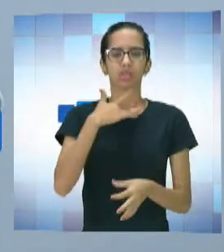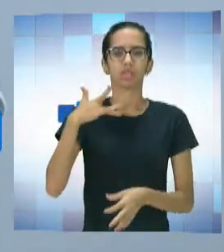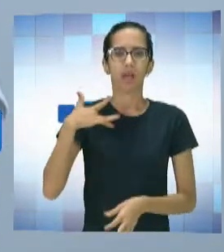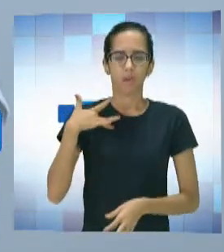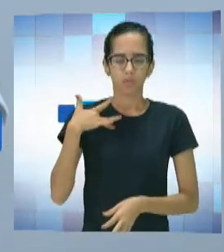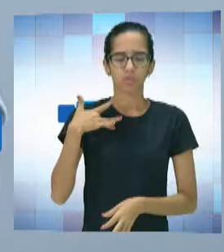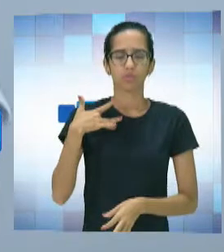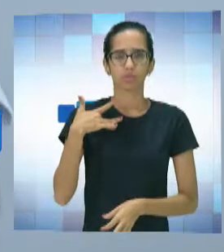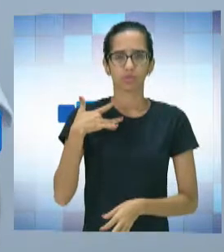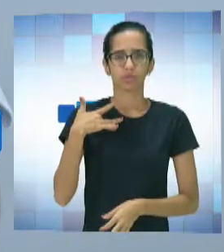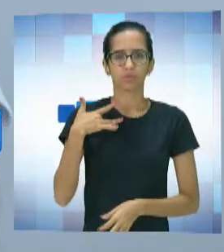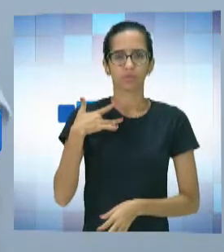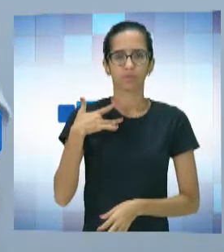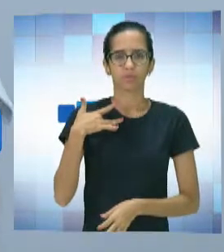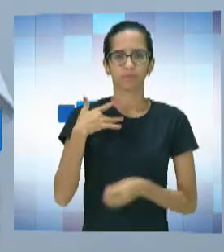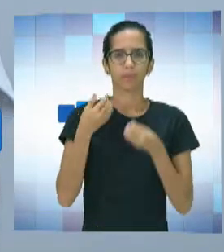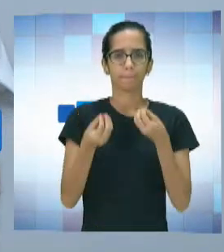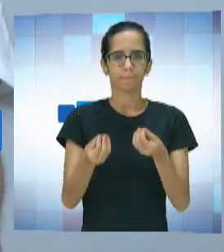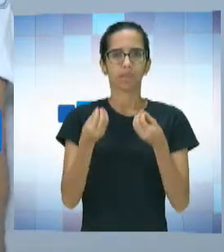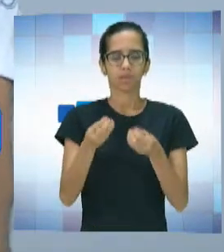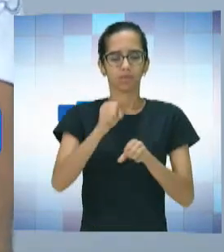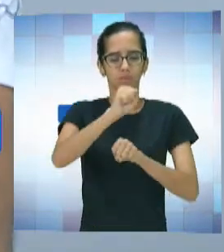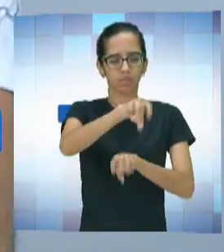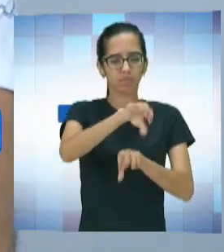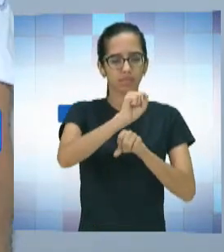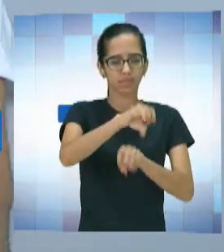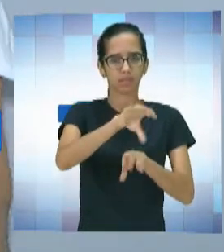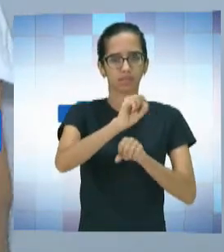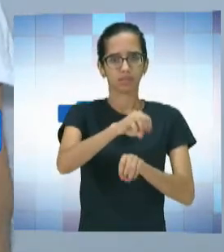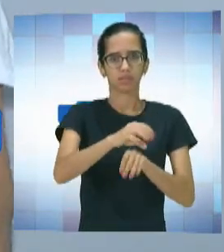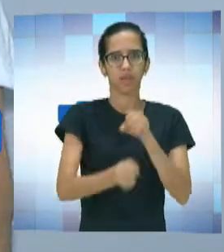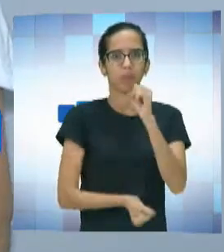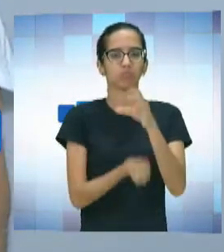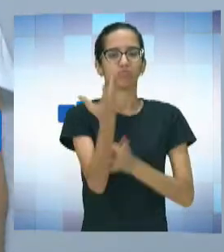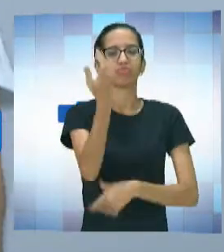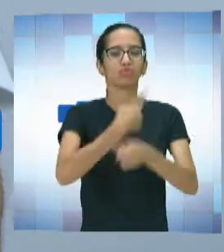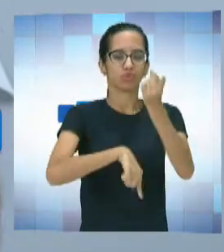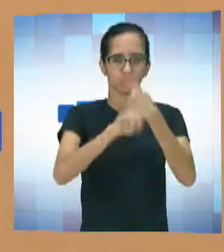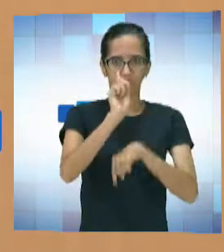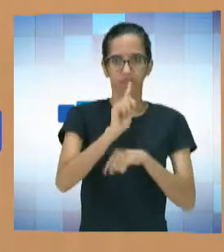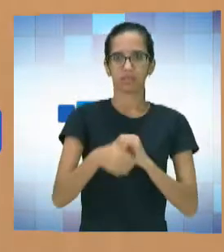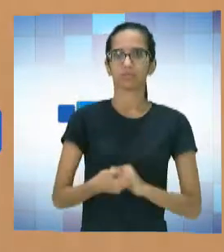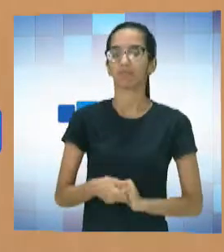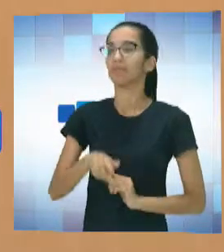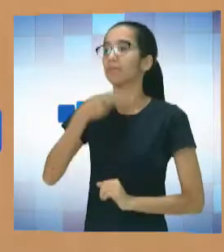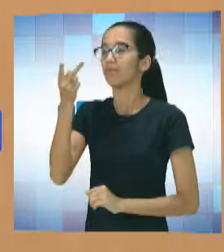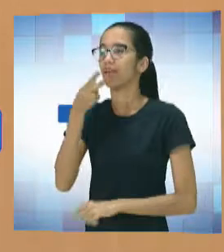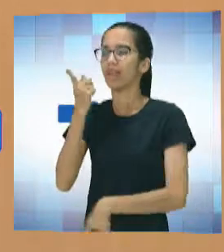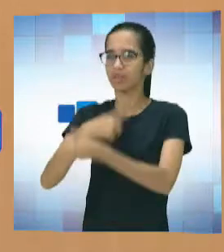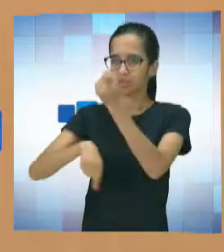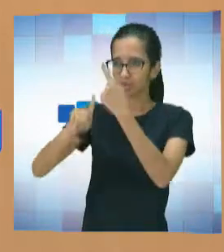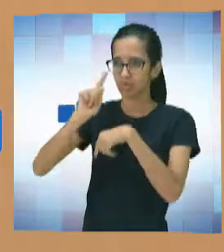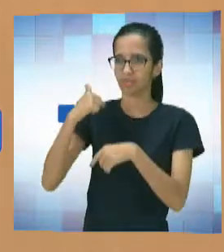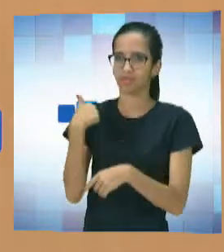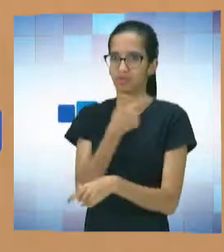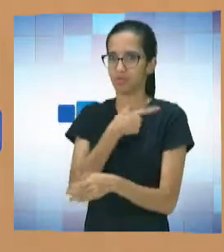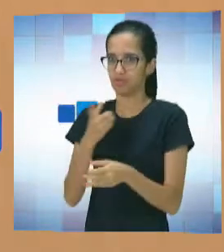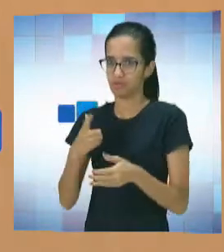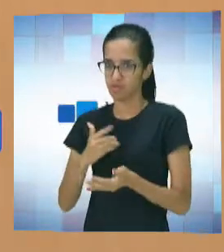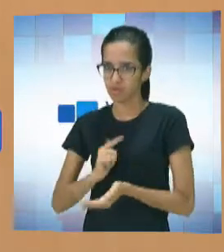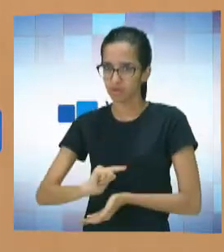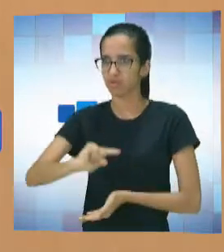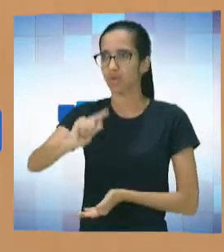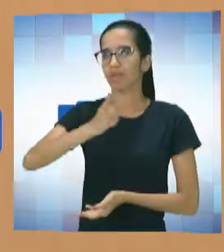esse processo de ensino, ele venha a ter um êxito. Tá certo. E para falar em êxito, daqui a pouquinho nós vamos falar